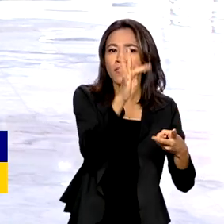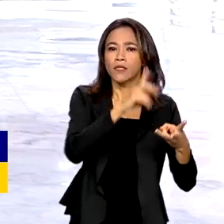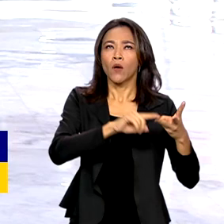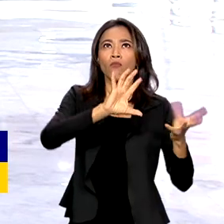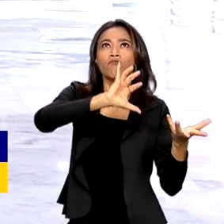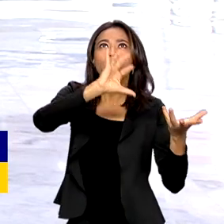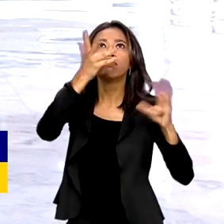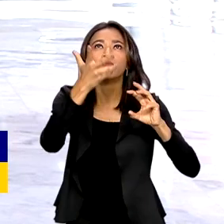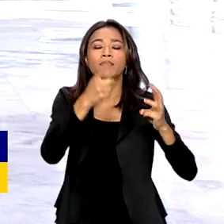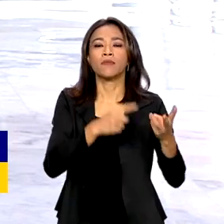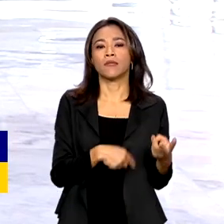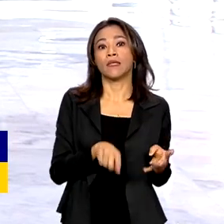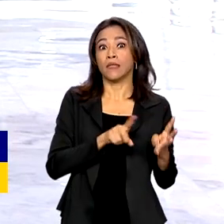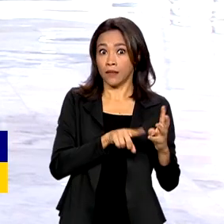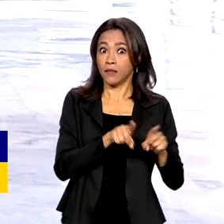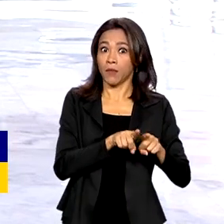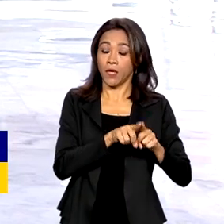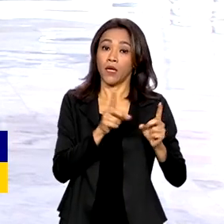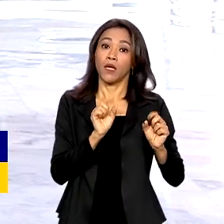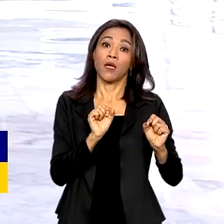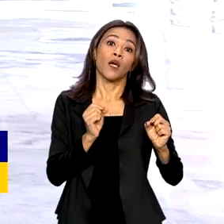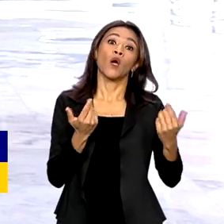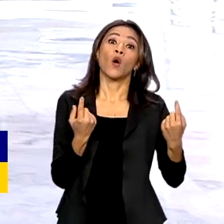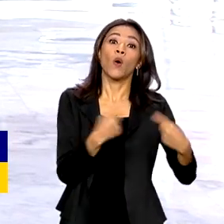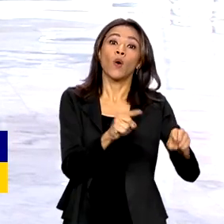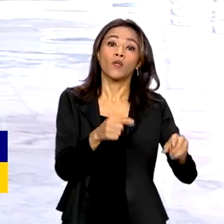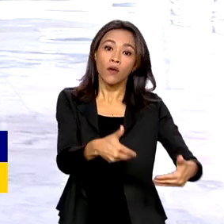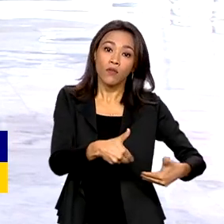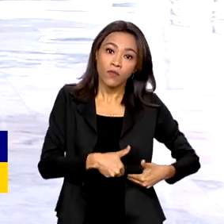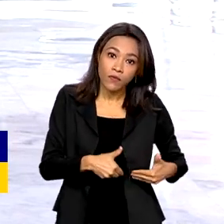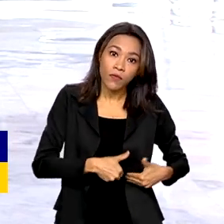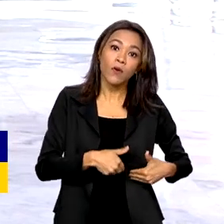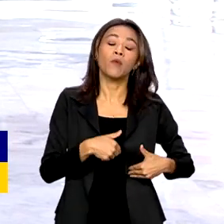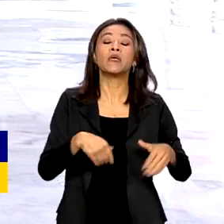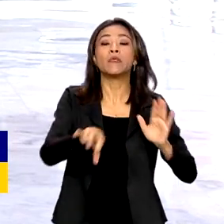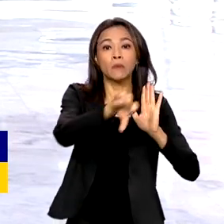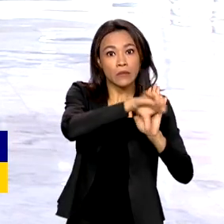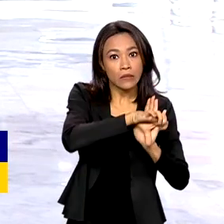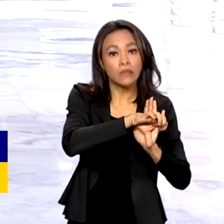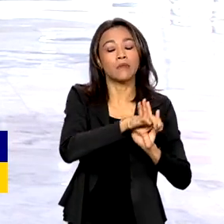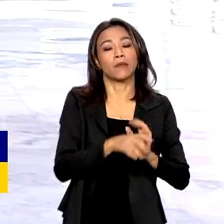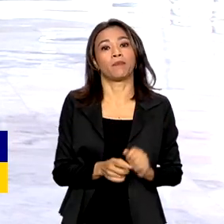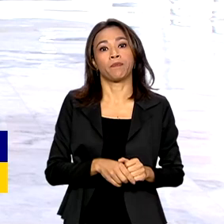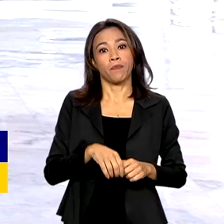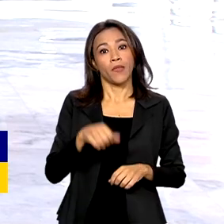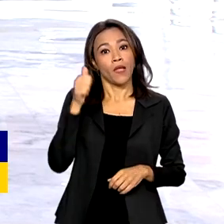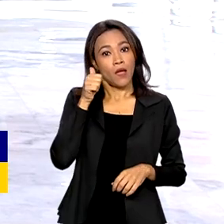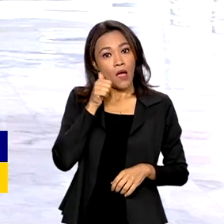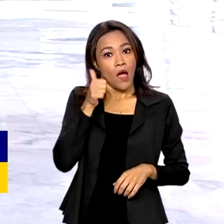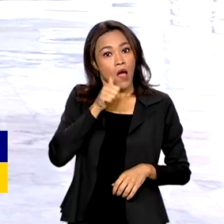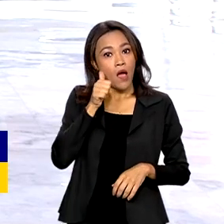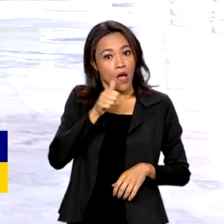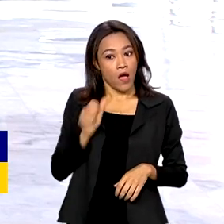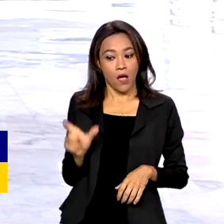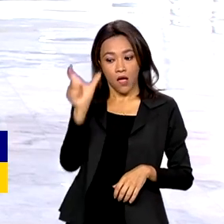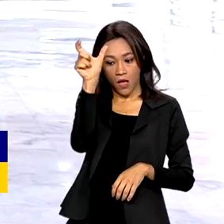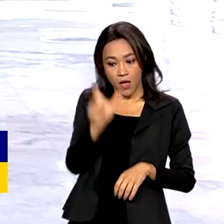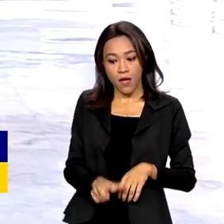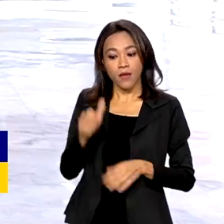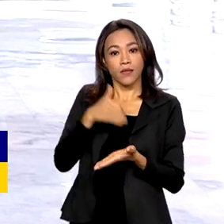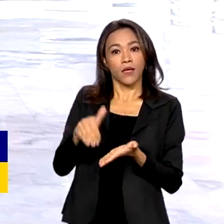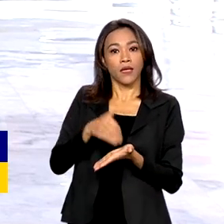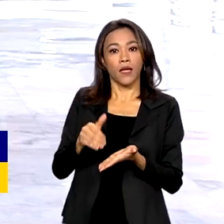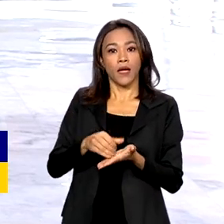climáticas e ainda combate à fome e ao crime organizado, né? A embaixadora Gisela Padovan, que é secretária da América